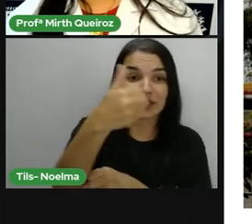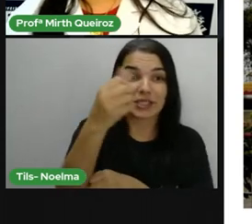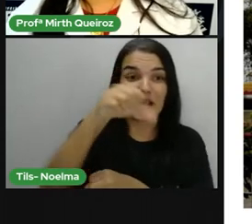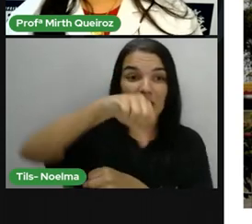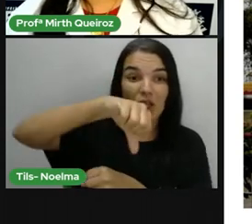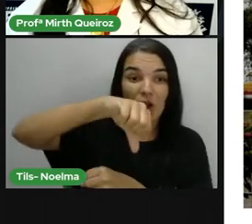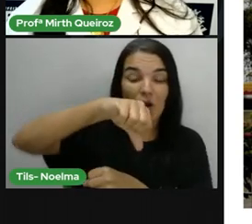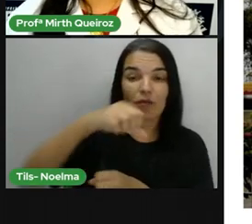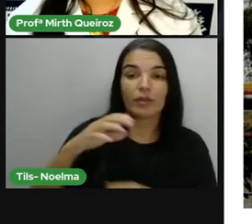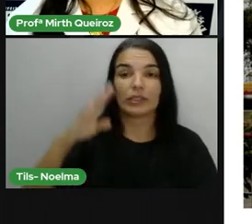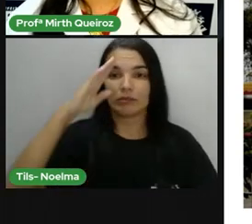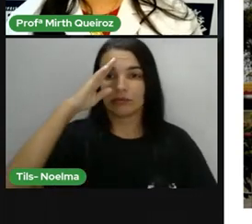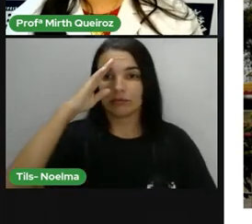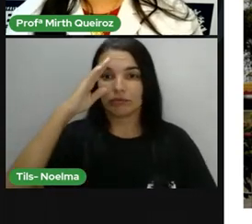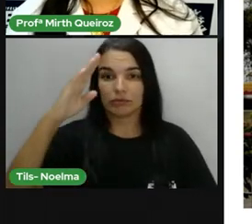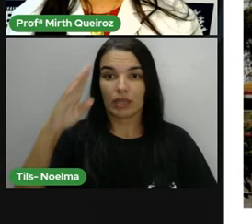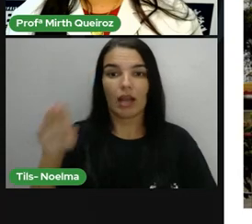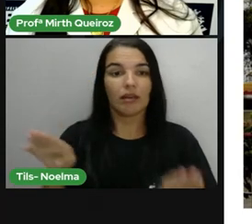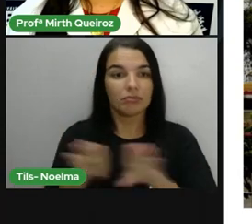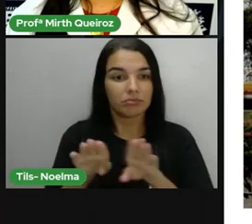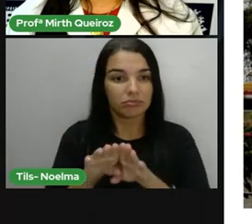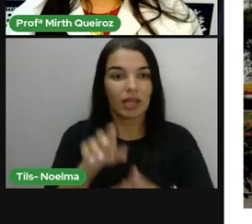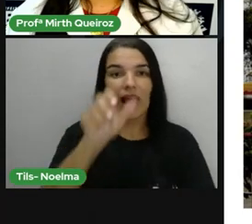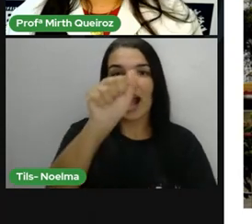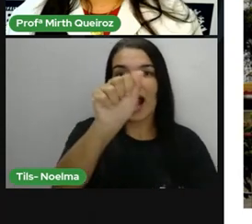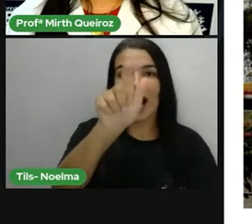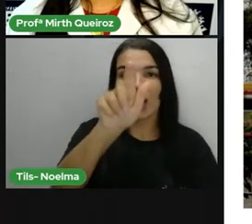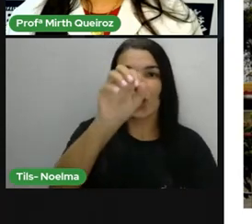Coronel Agostino Frois da Mota.